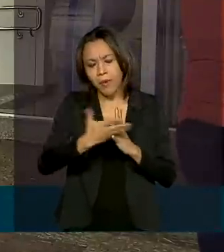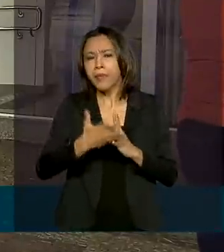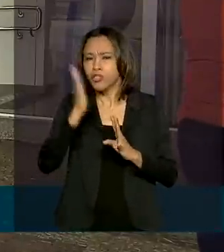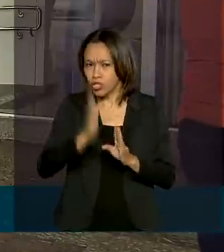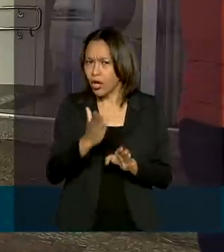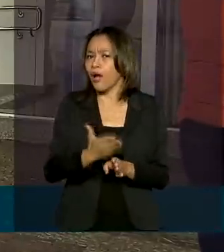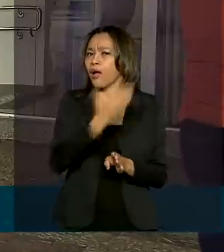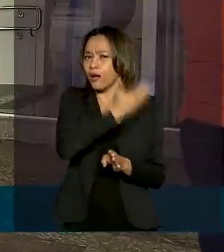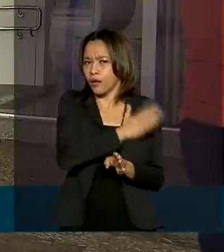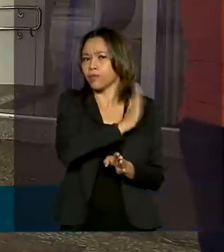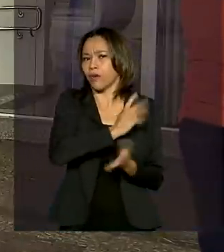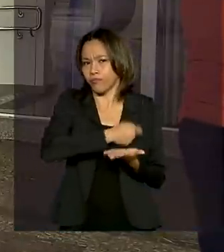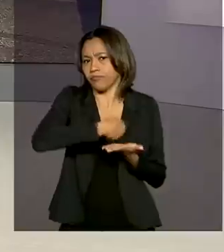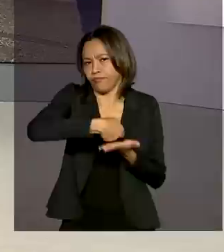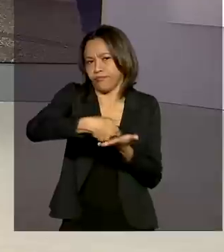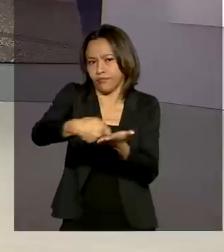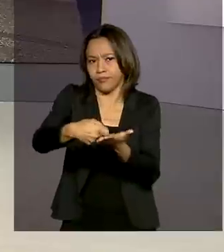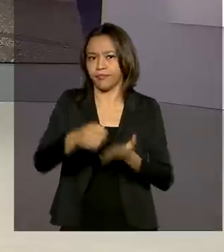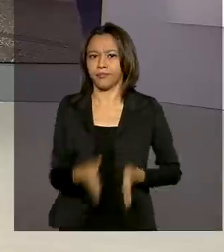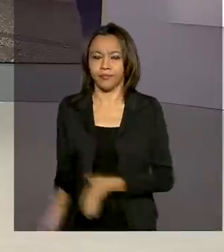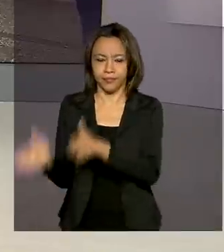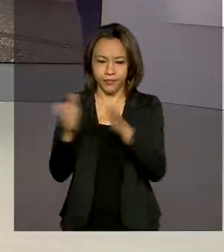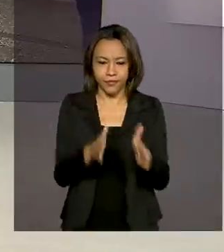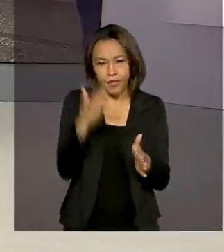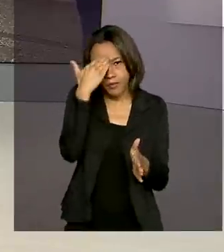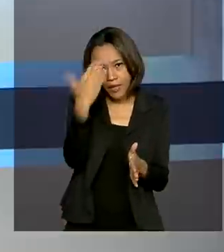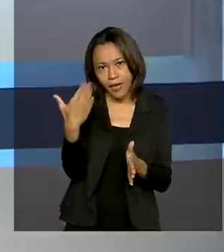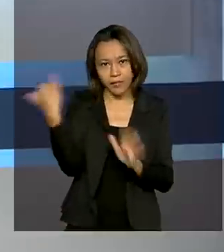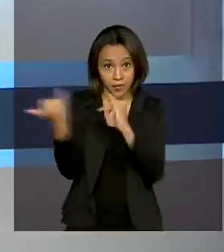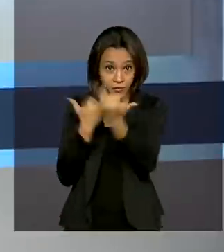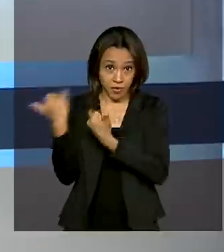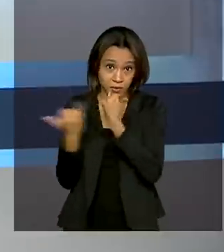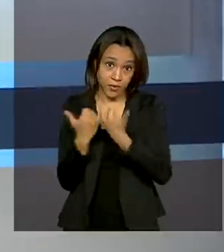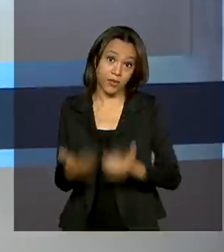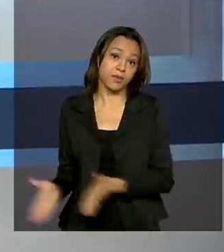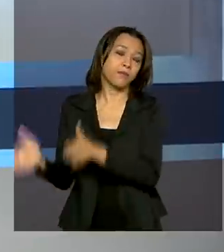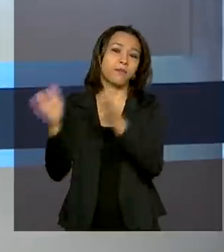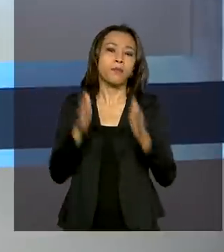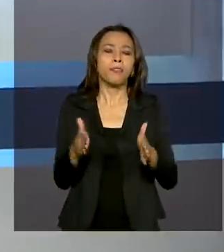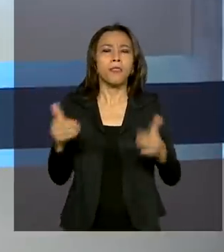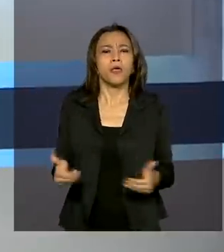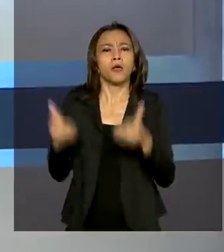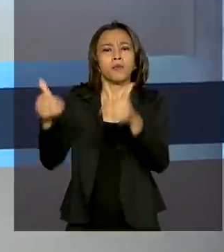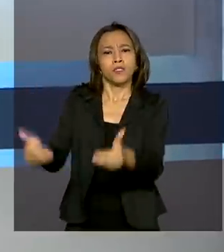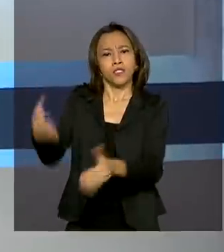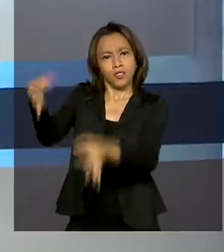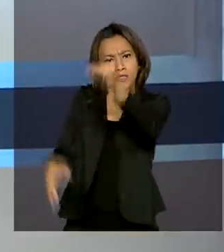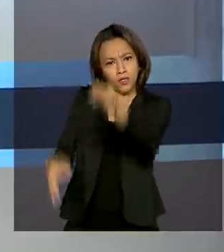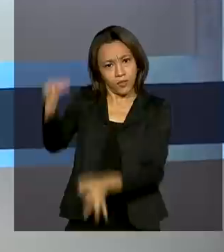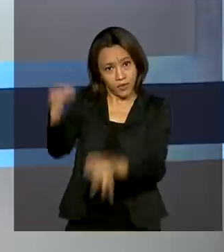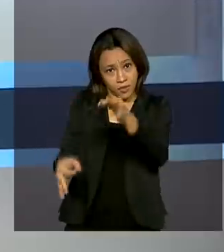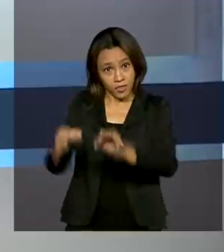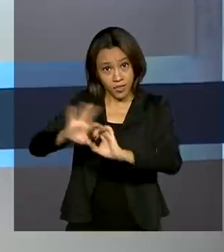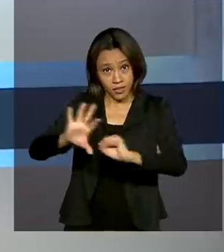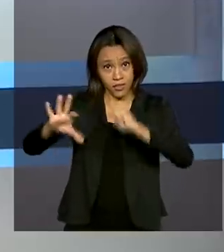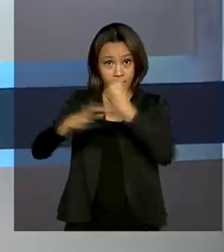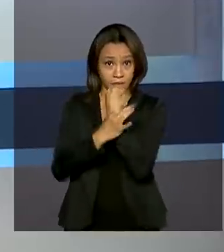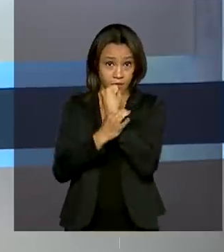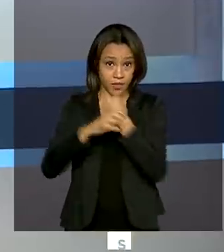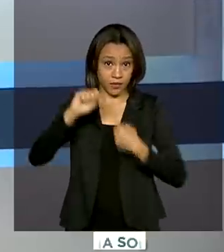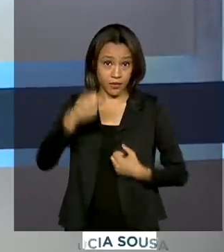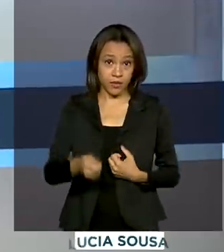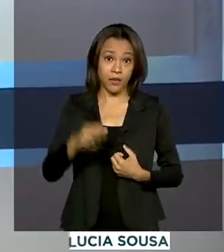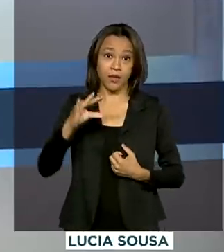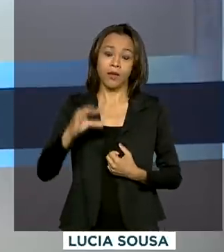programa. Renata, voltamos com você. Obrigada, Cláudia, pelas suas informações. O ministro da Justiça e Segurança Pública, André Mendonça,